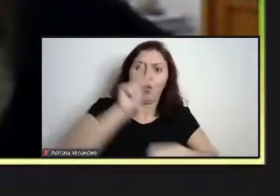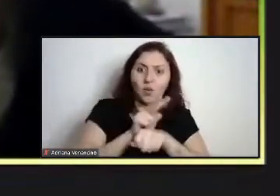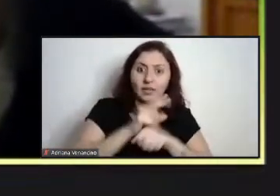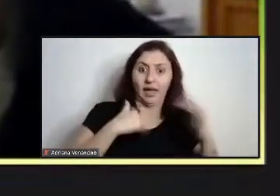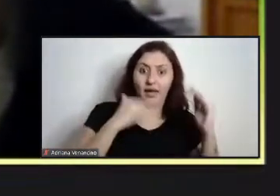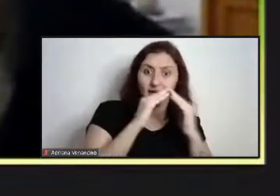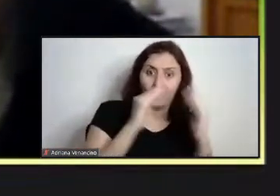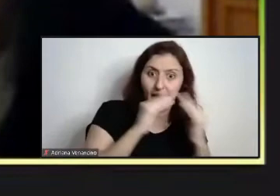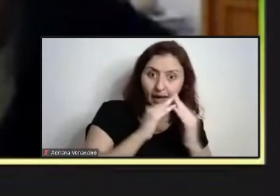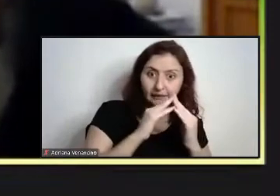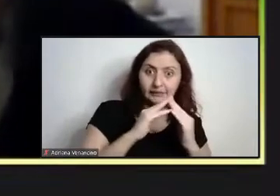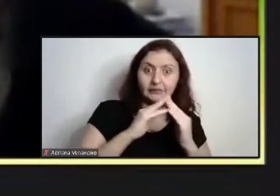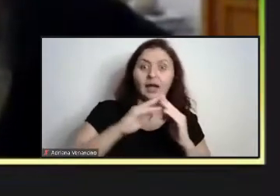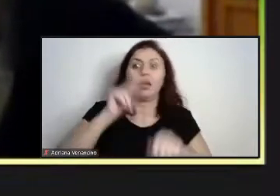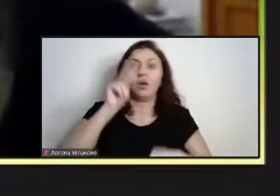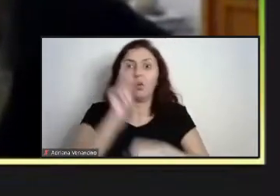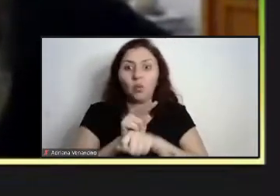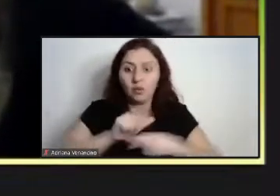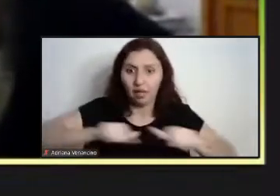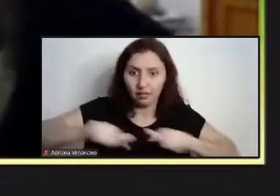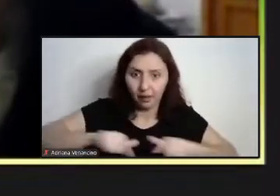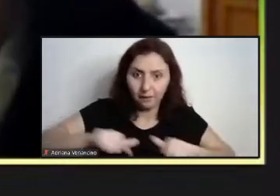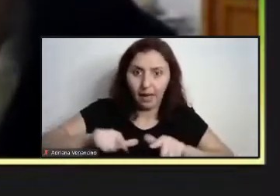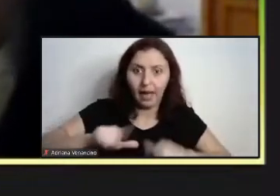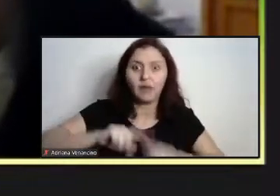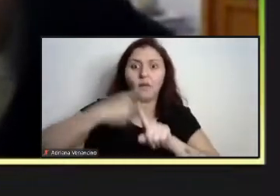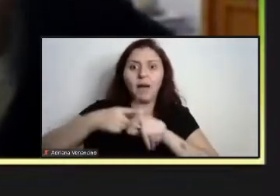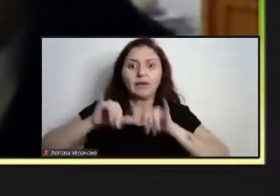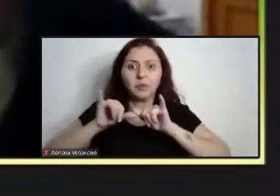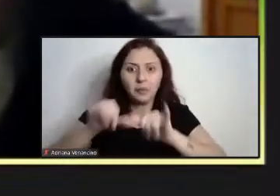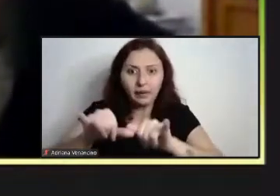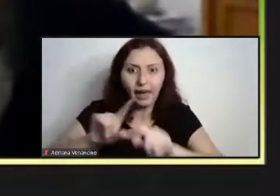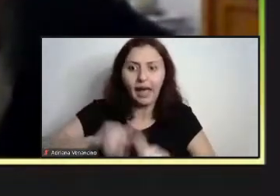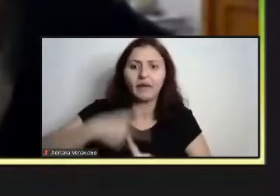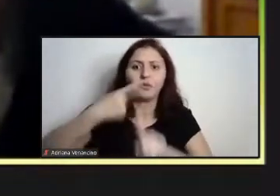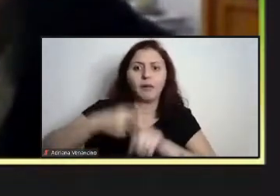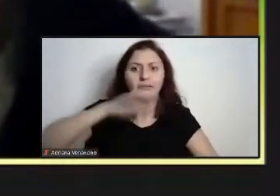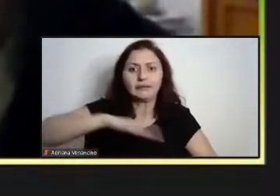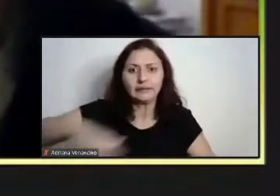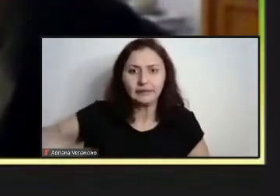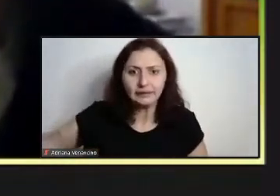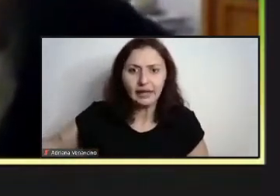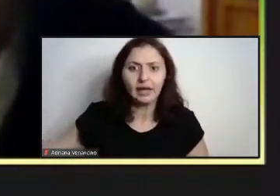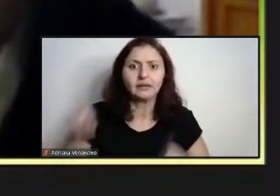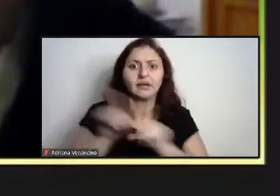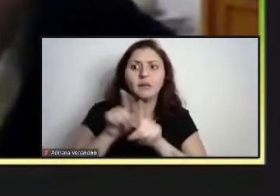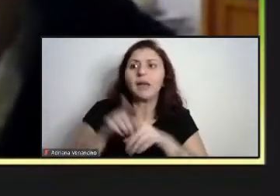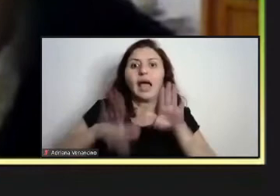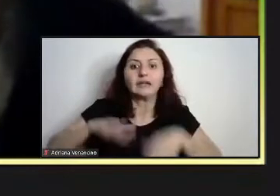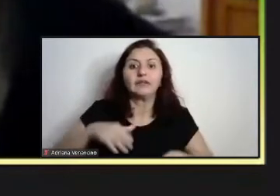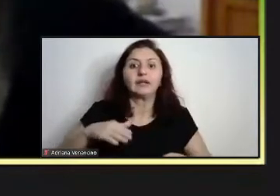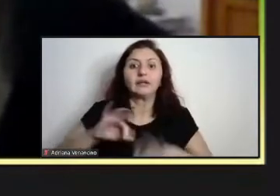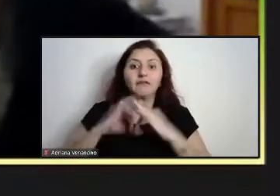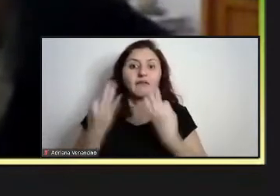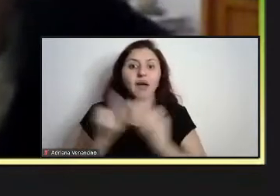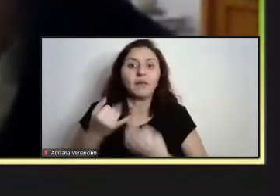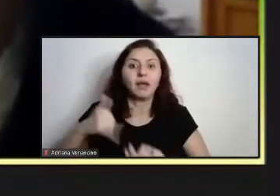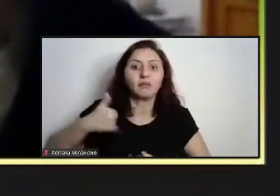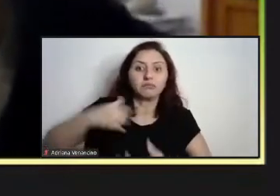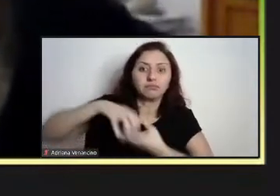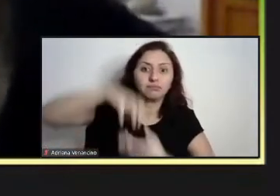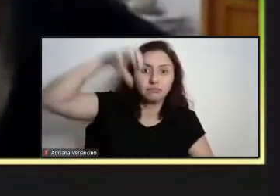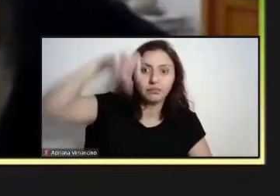do supermercado, tem que dar conta dos cuidados com as crianças, tem que dar conta, muitas vezes, do cuidado com o idoso, com o parente. Você